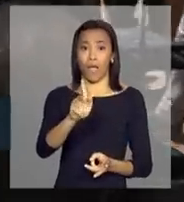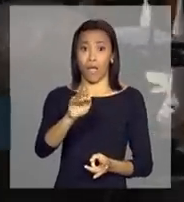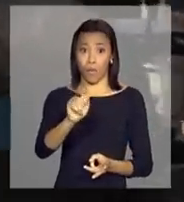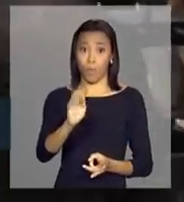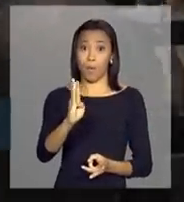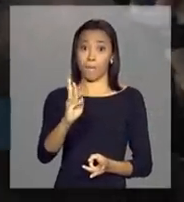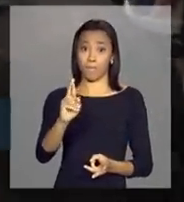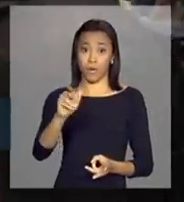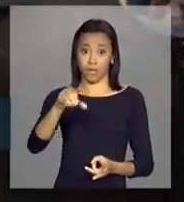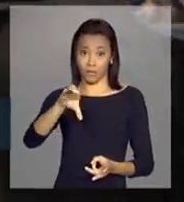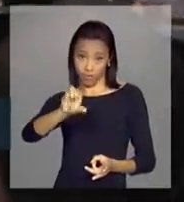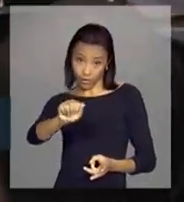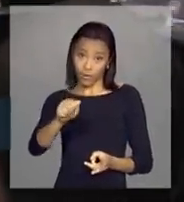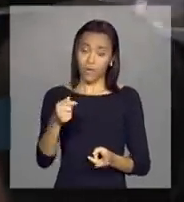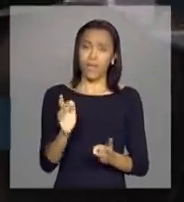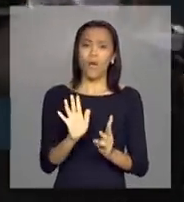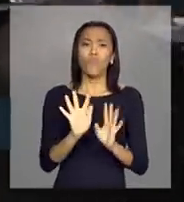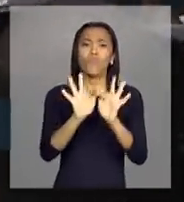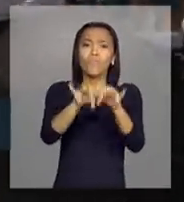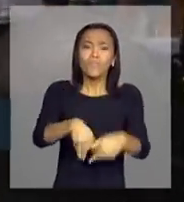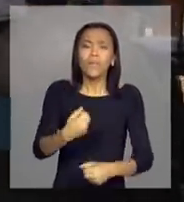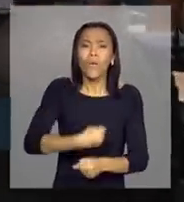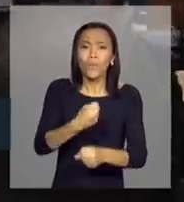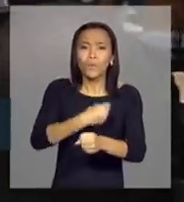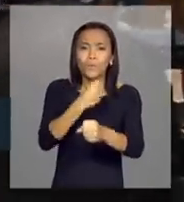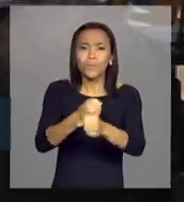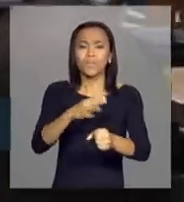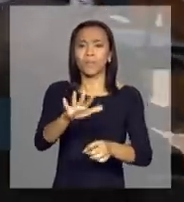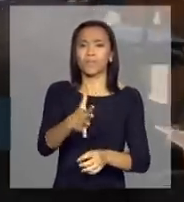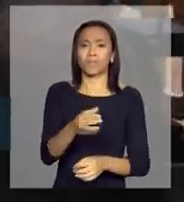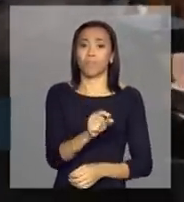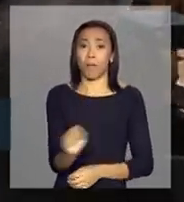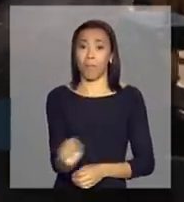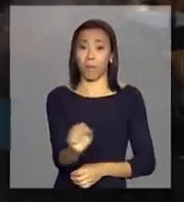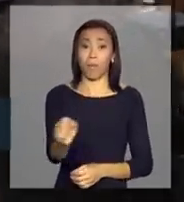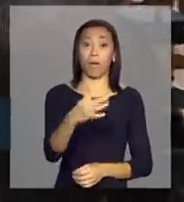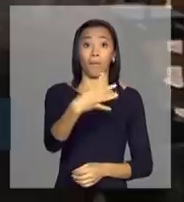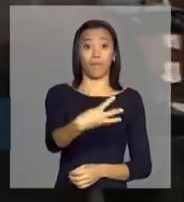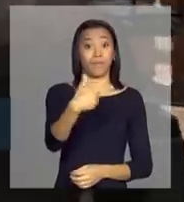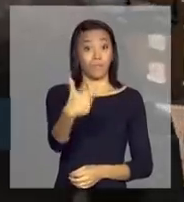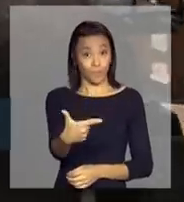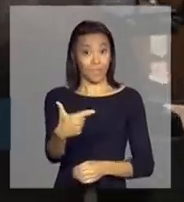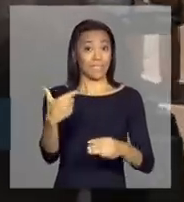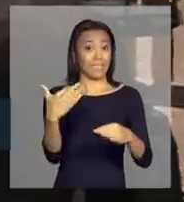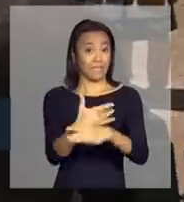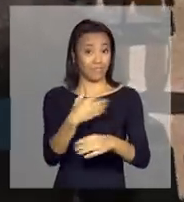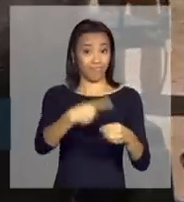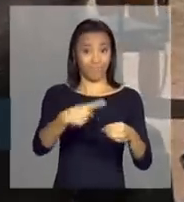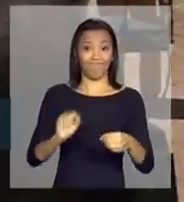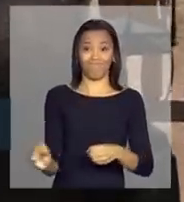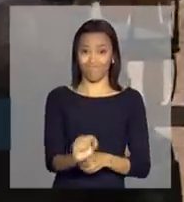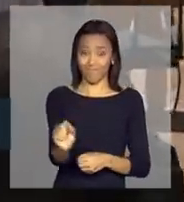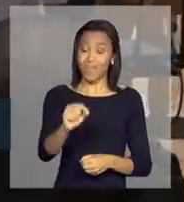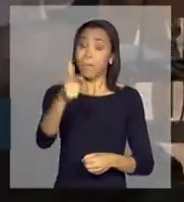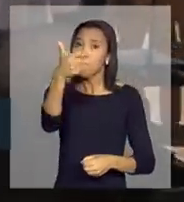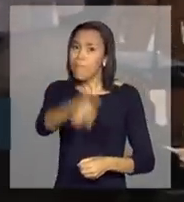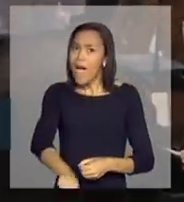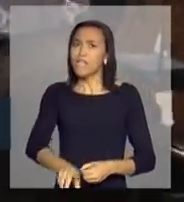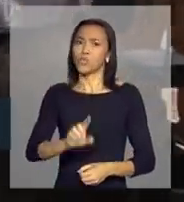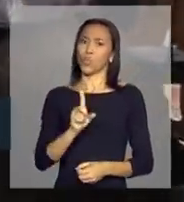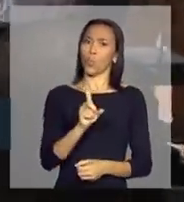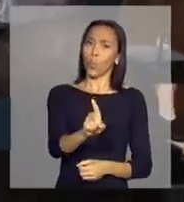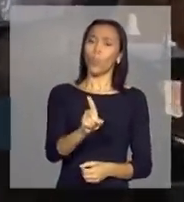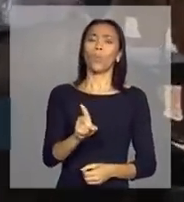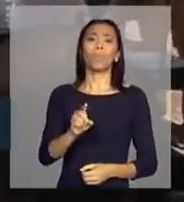E deve chegar então ao fim das obras a 42 cidades. A expectativa é de atender mais de um